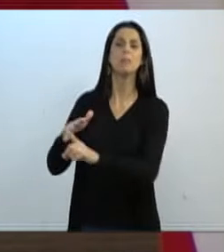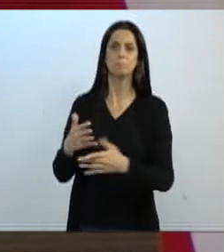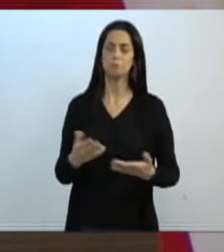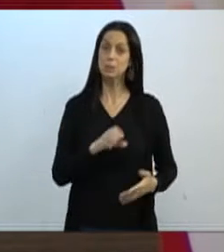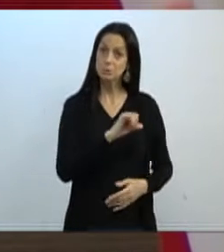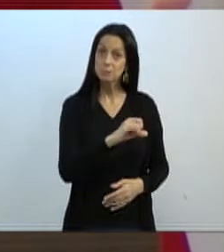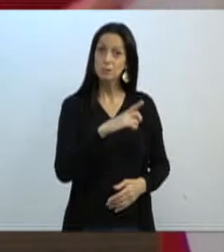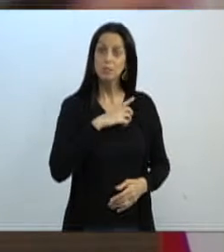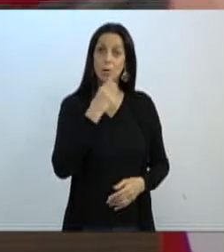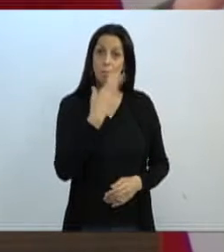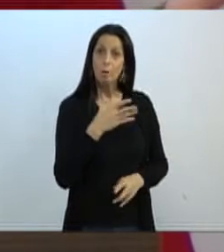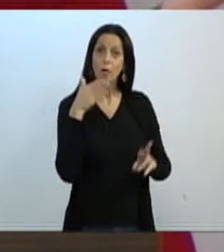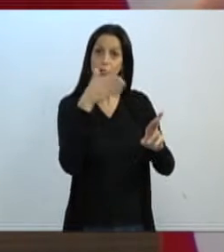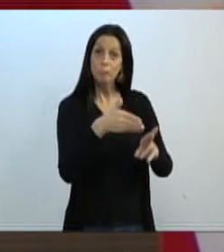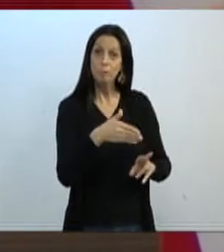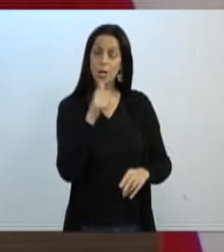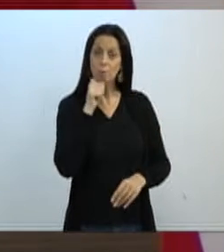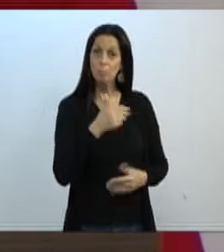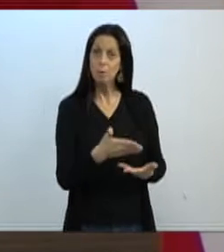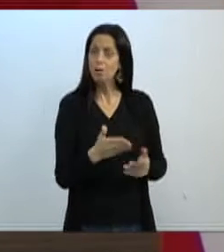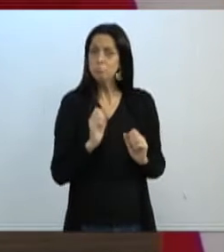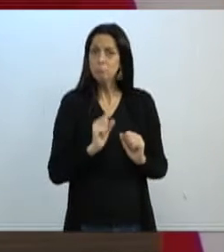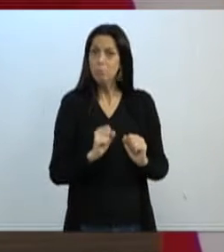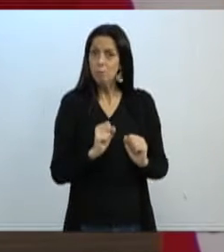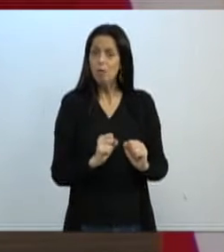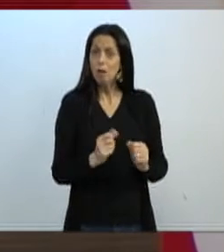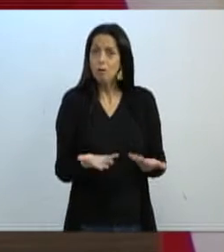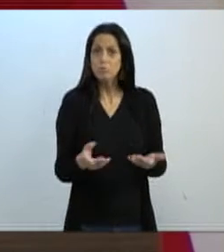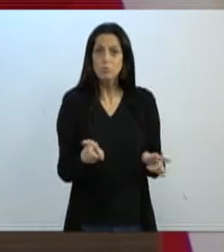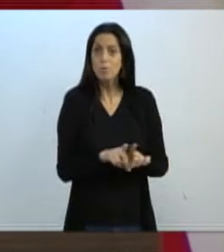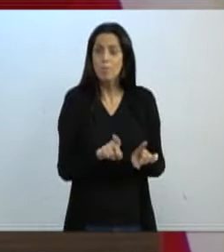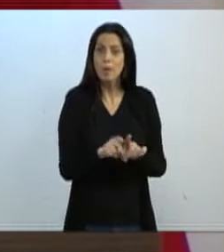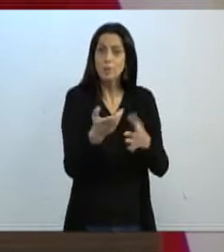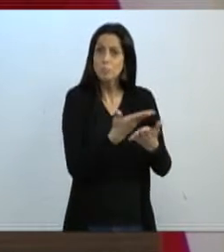por que não? De mulheres que foram referências para o nosso Estado?